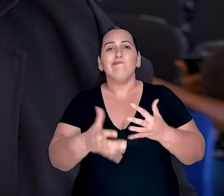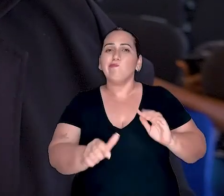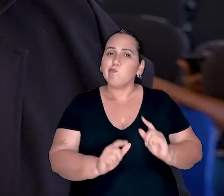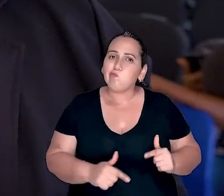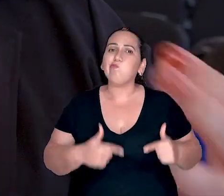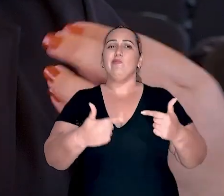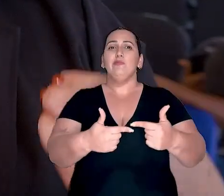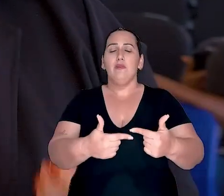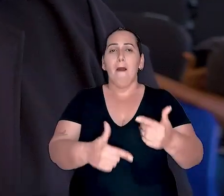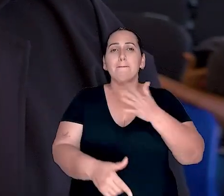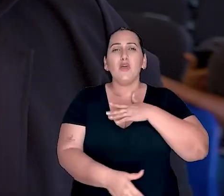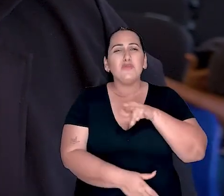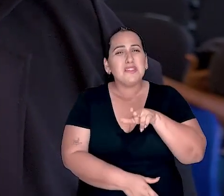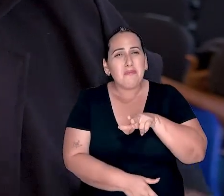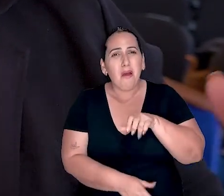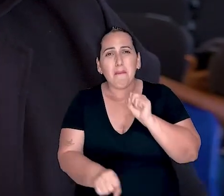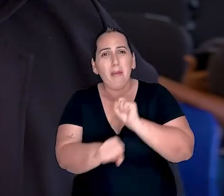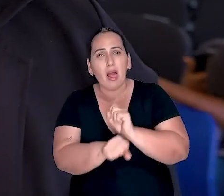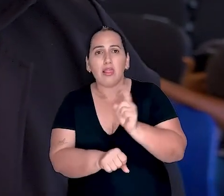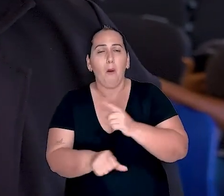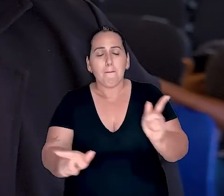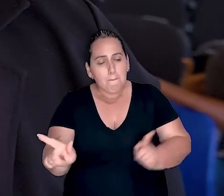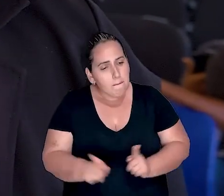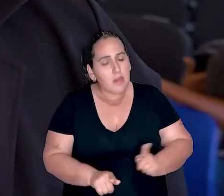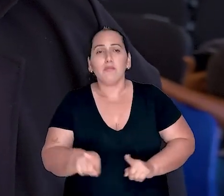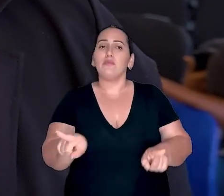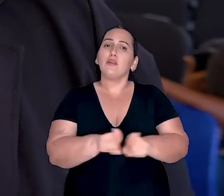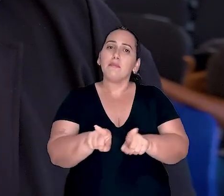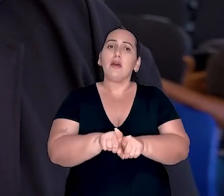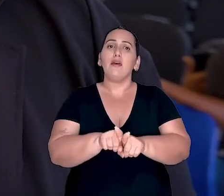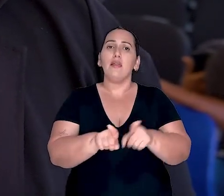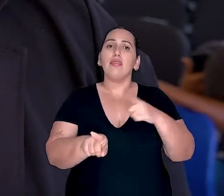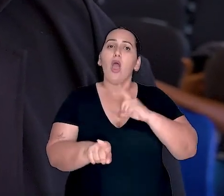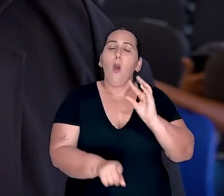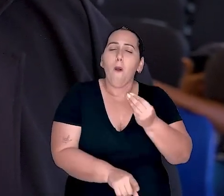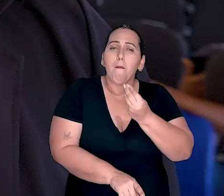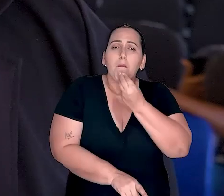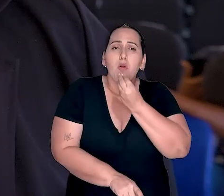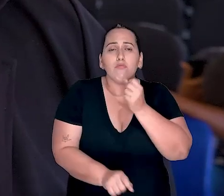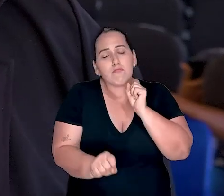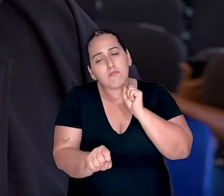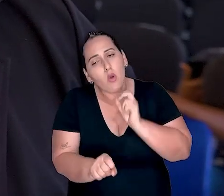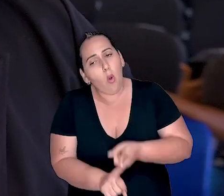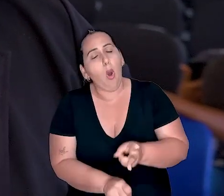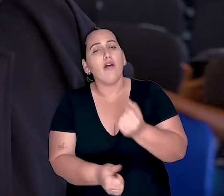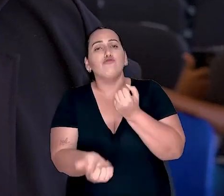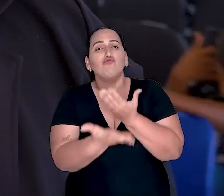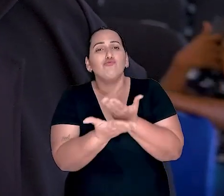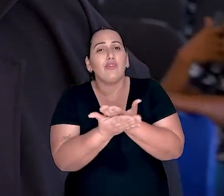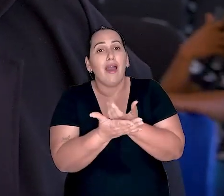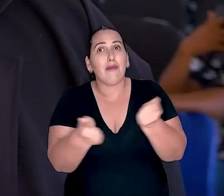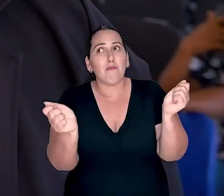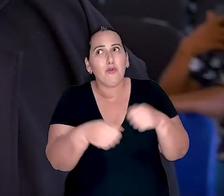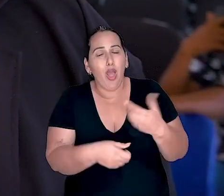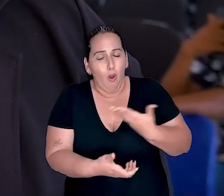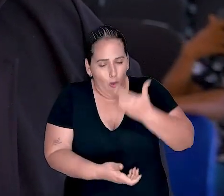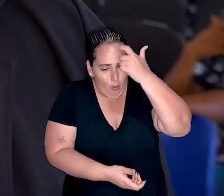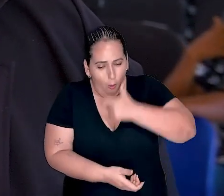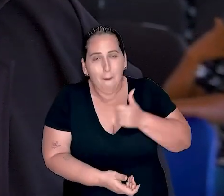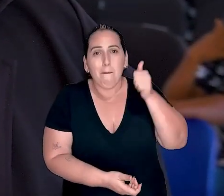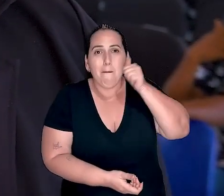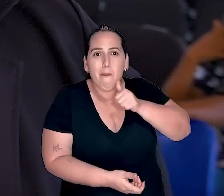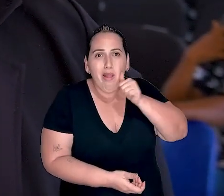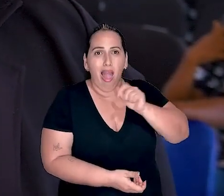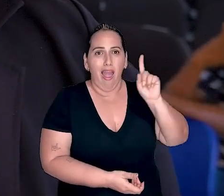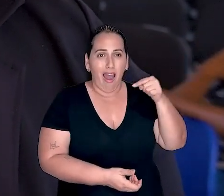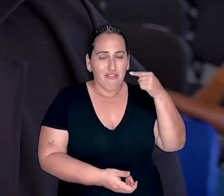abrangente, não só dos meus irmãos, mas dos primos também. Então ter essa oportunidade e hoje estar aqui como mulher,